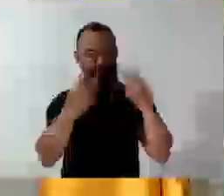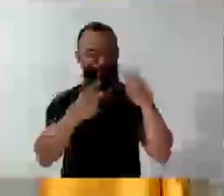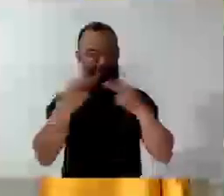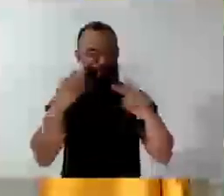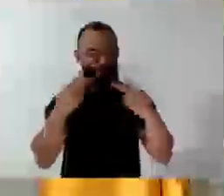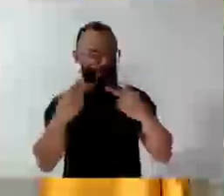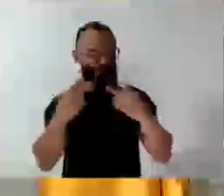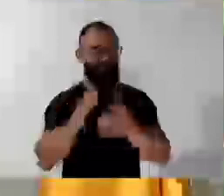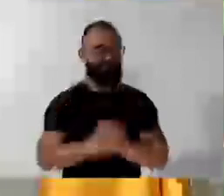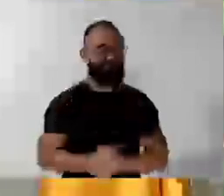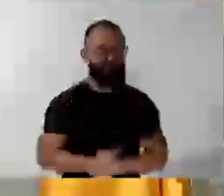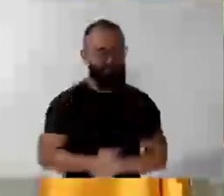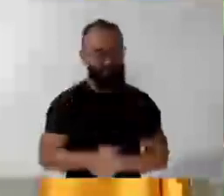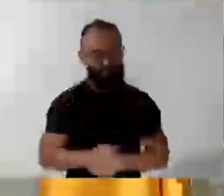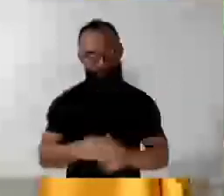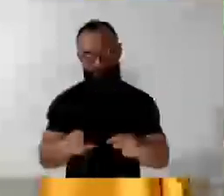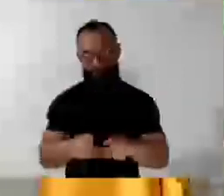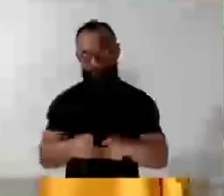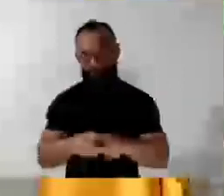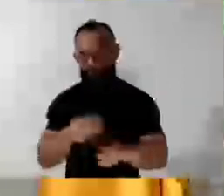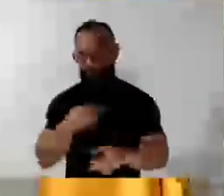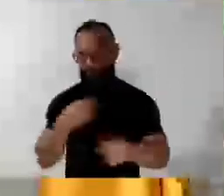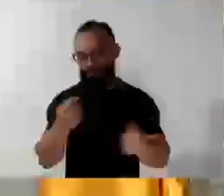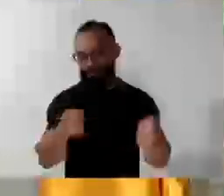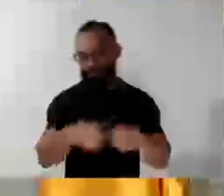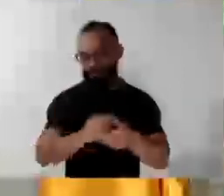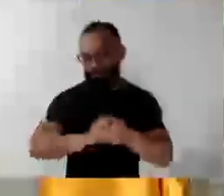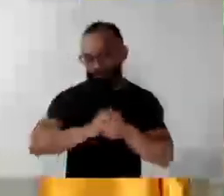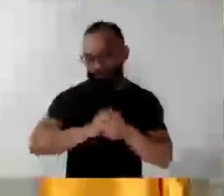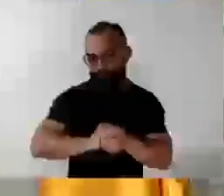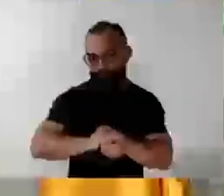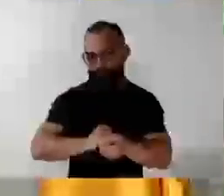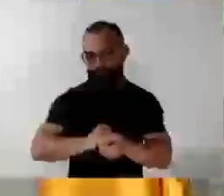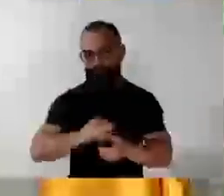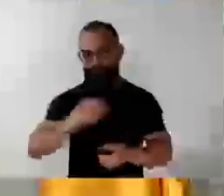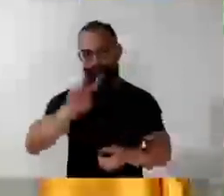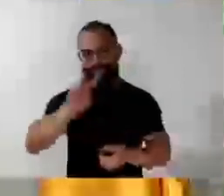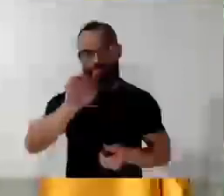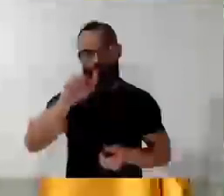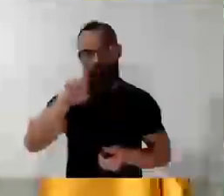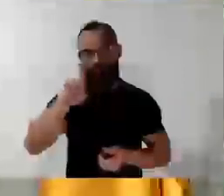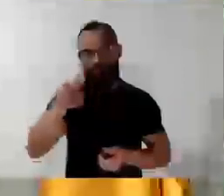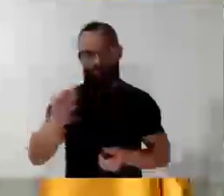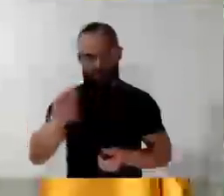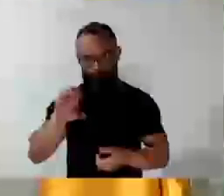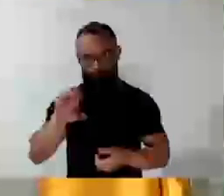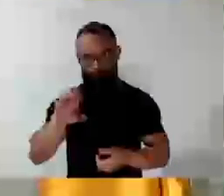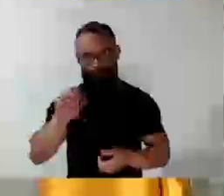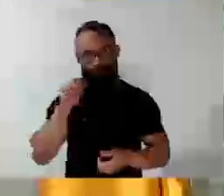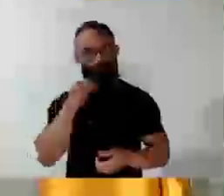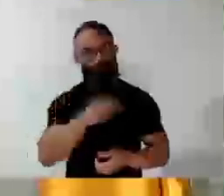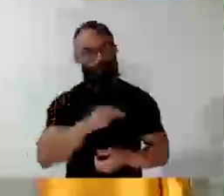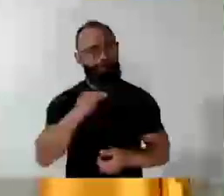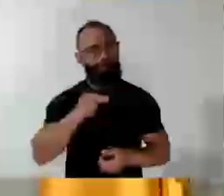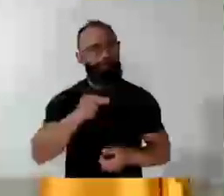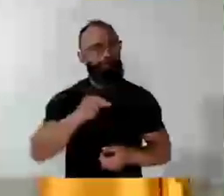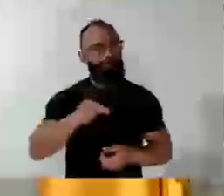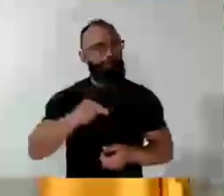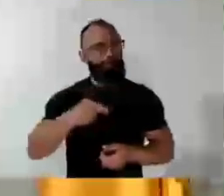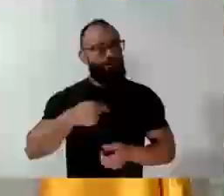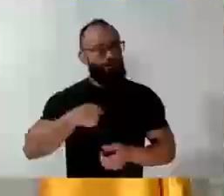deixar de cumprimentar o Vandi. Não é, Vandi? Eu tive a grata satisfação